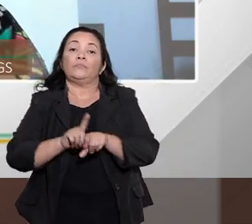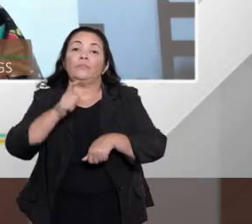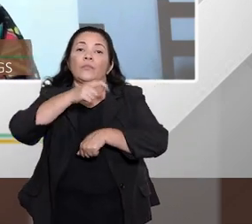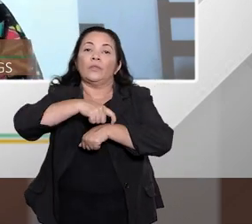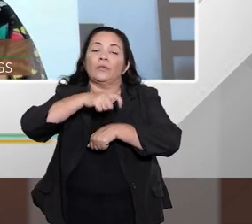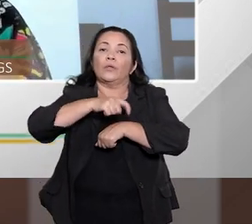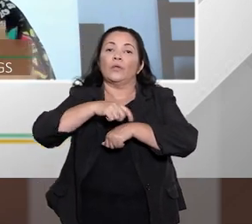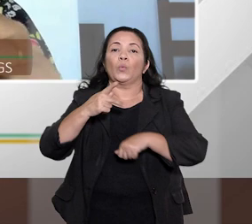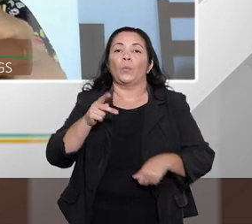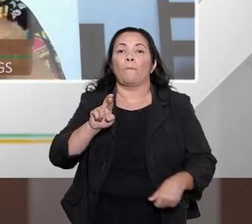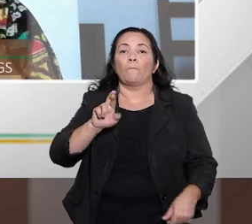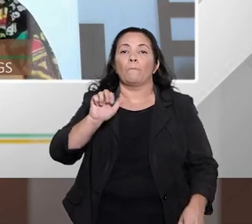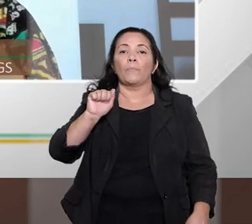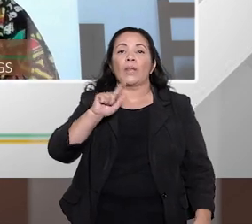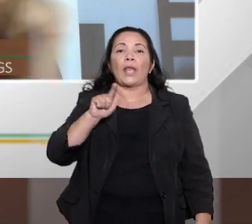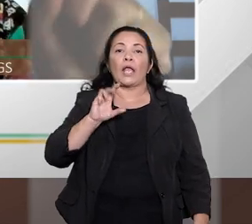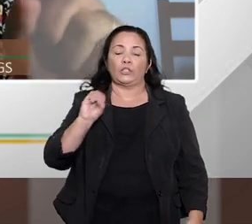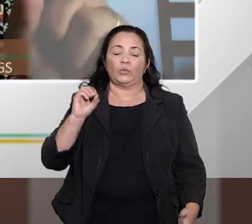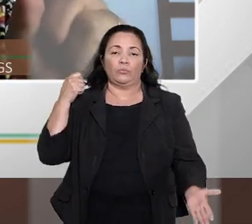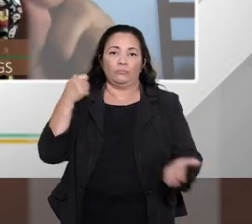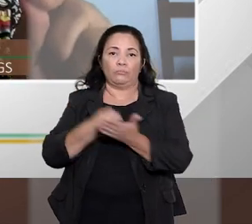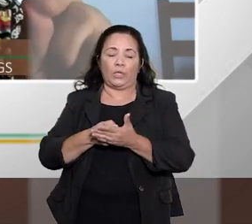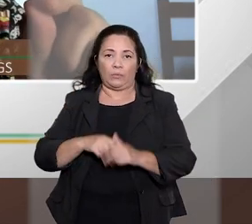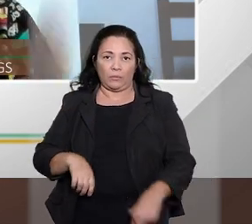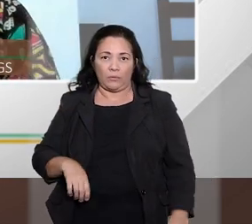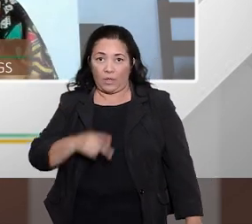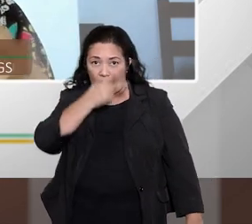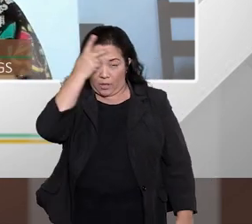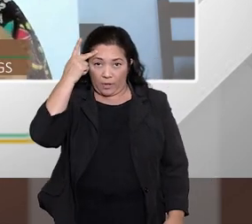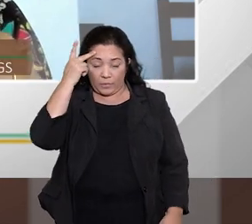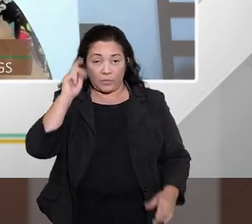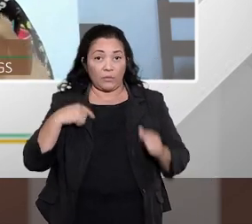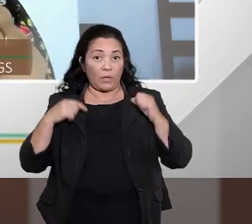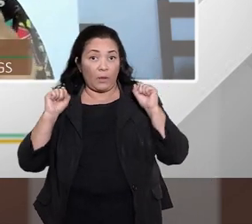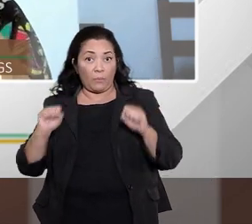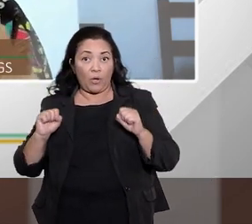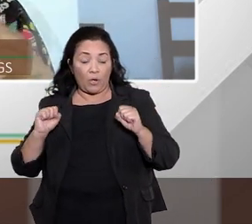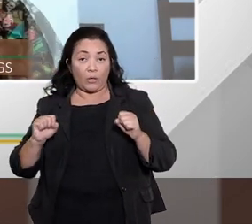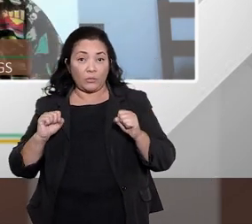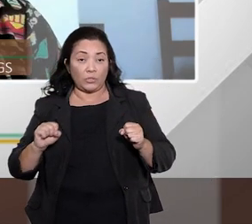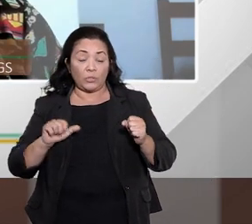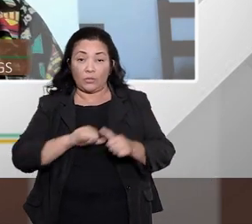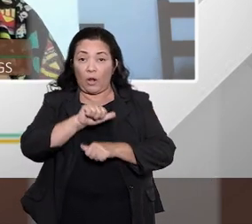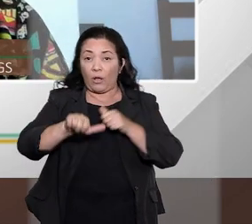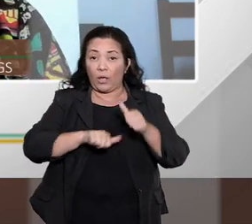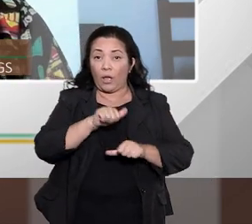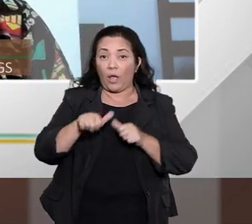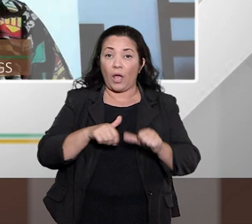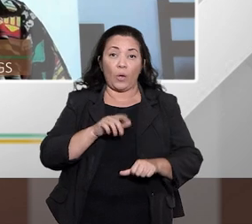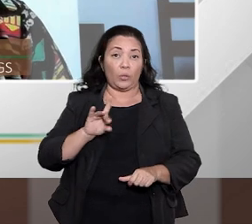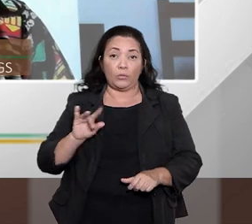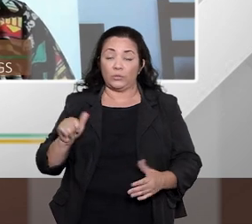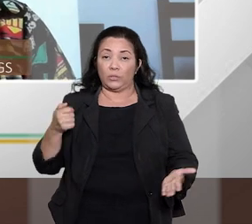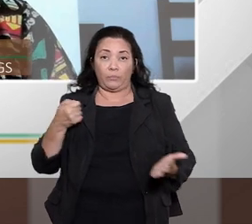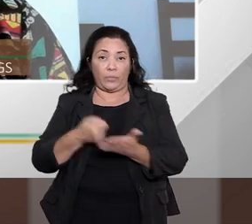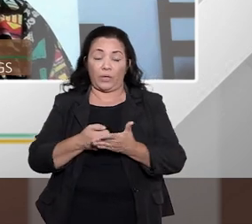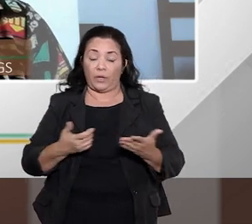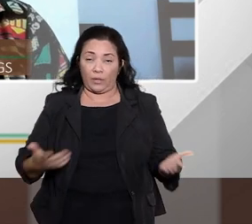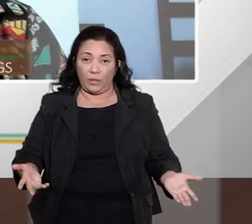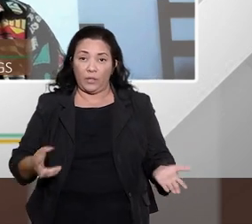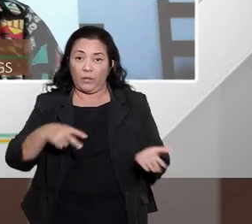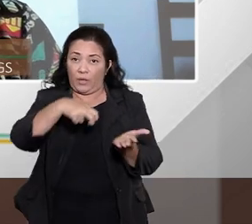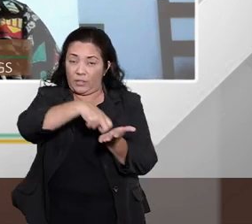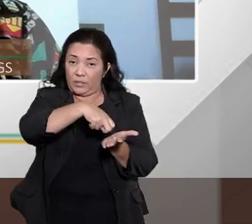prazo de pagamento quer dizer que ele pode mudar a dívida para poder pagar então essas sanções estão sendo